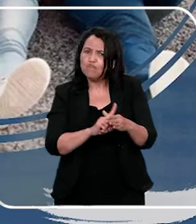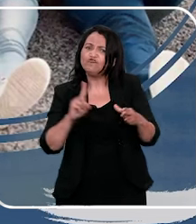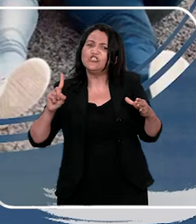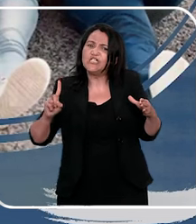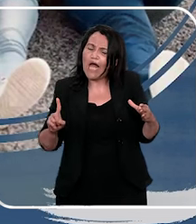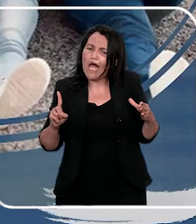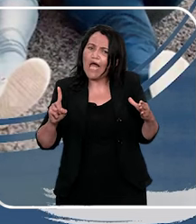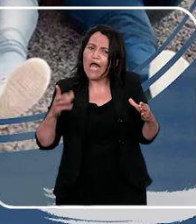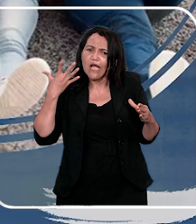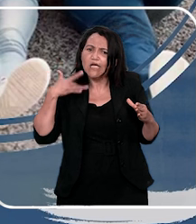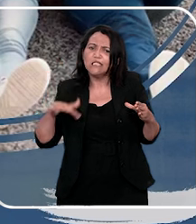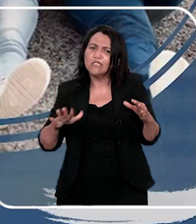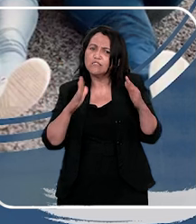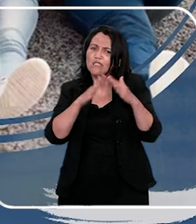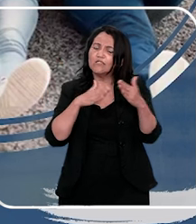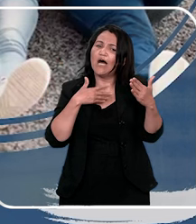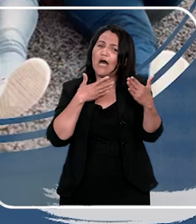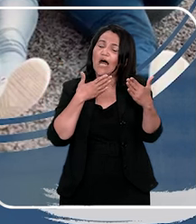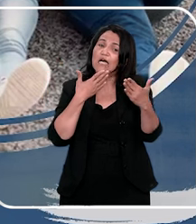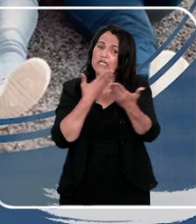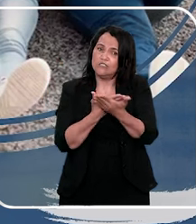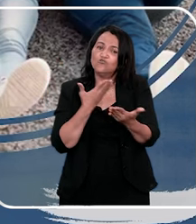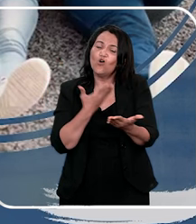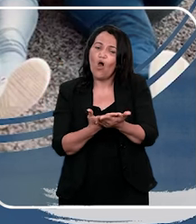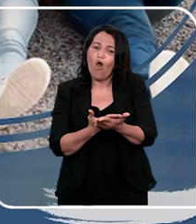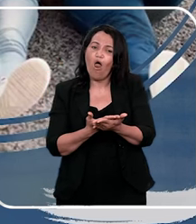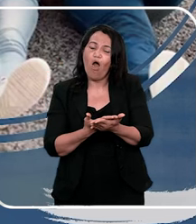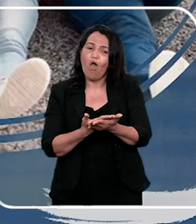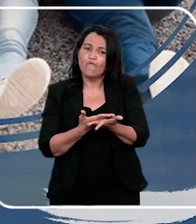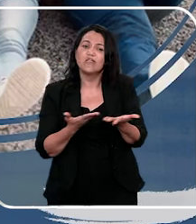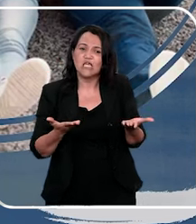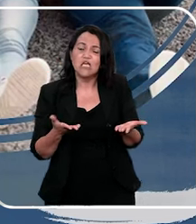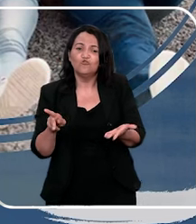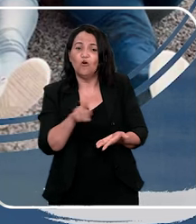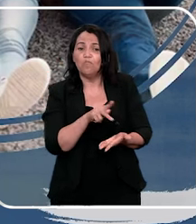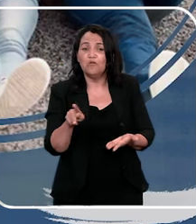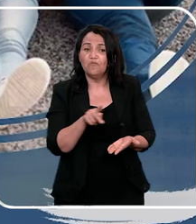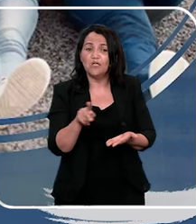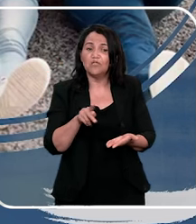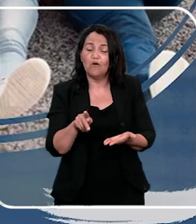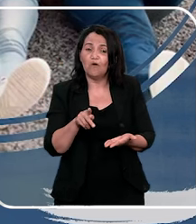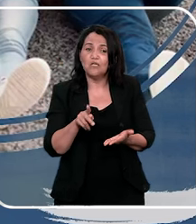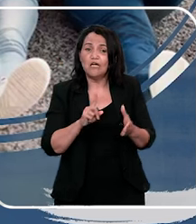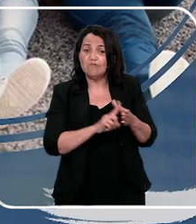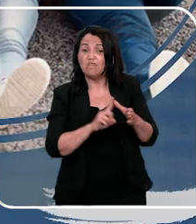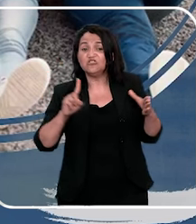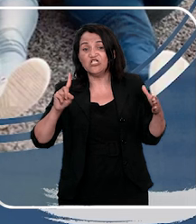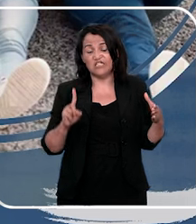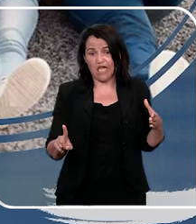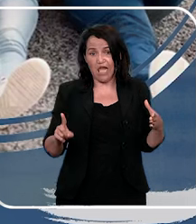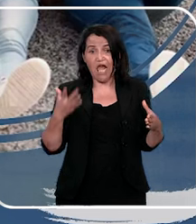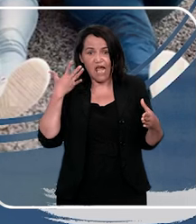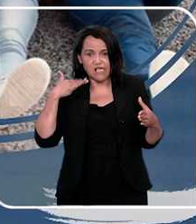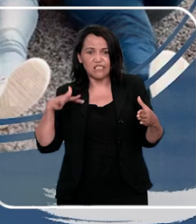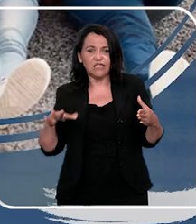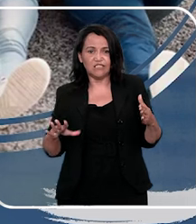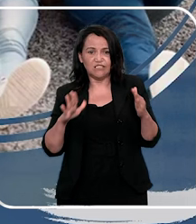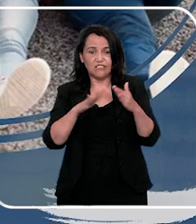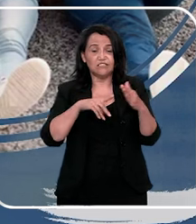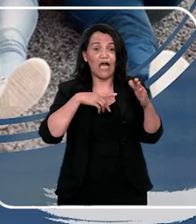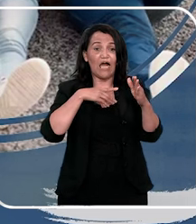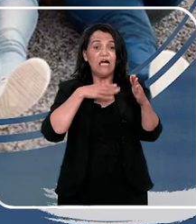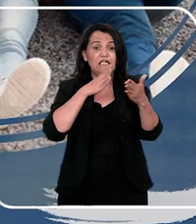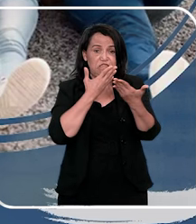criança da escola, porque muitas vezes, quando você sabe de um abuso, se você contar para a mãe, isso é no caso das professoras, eles